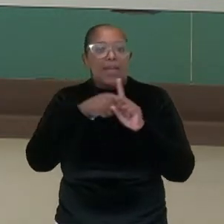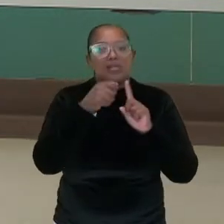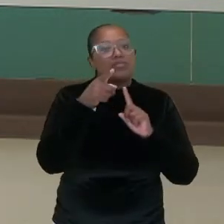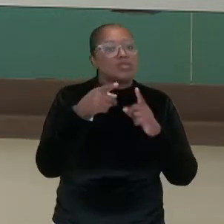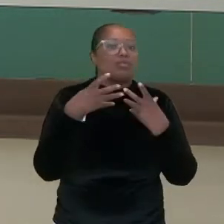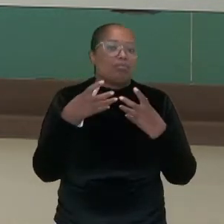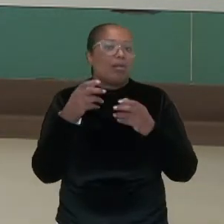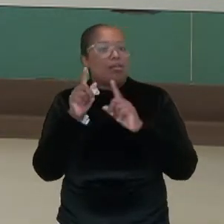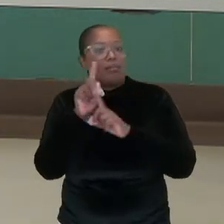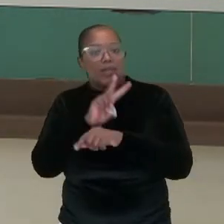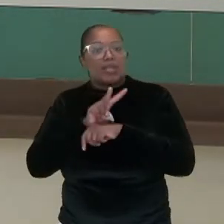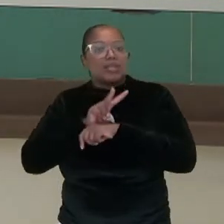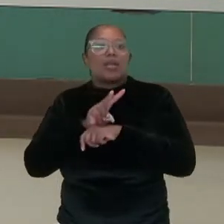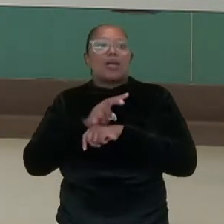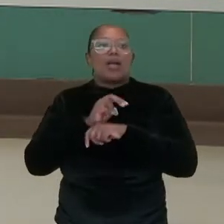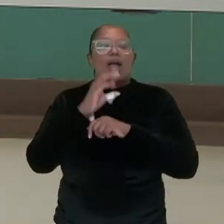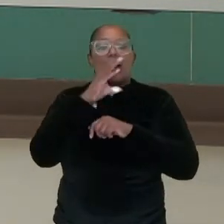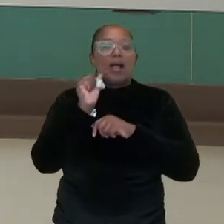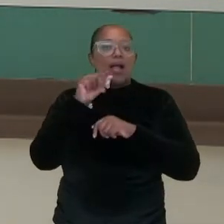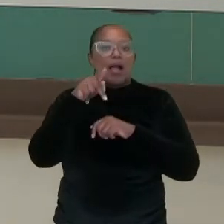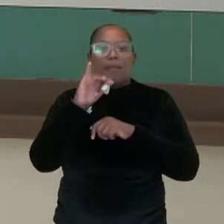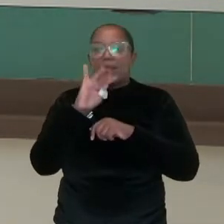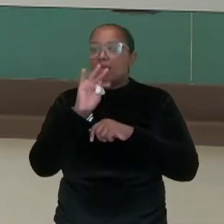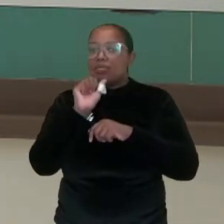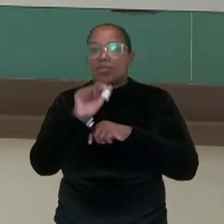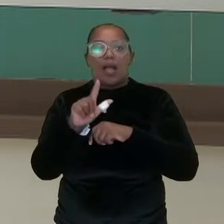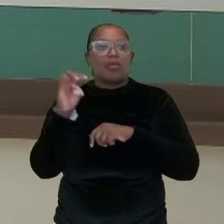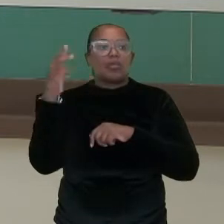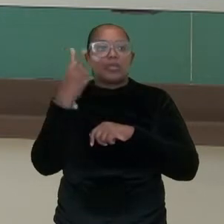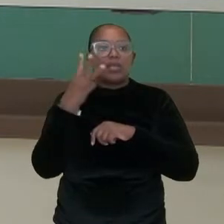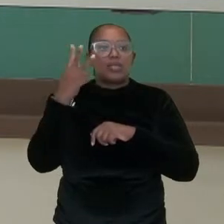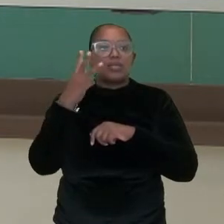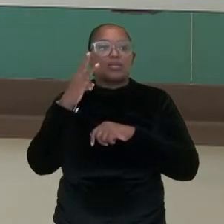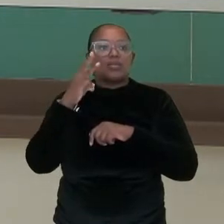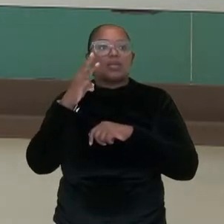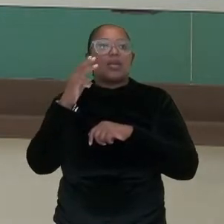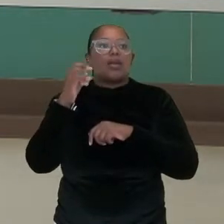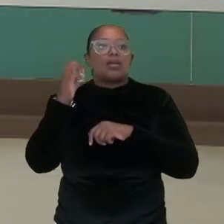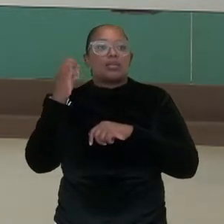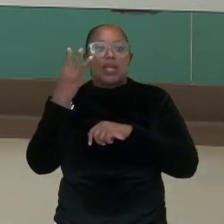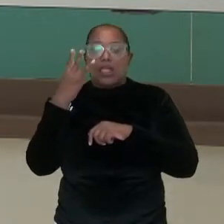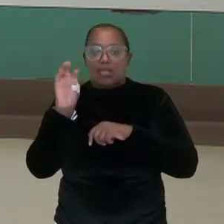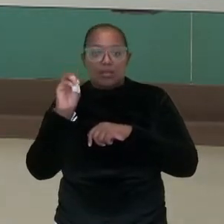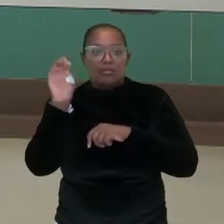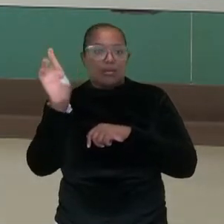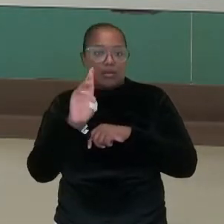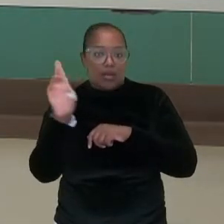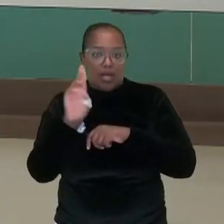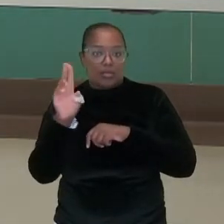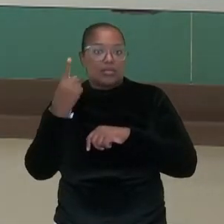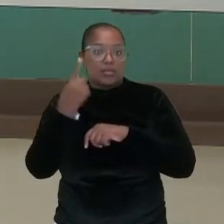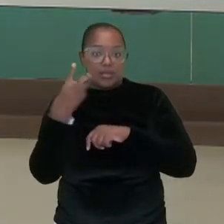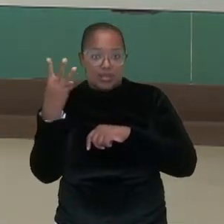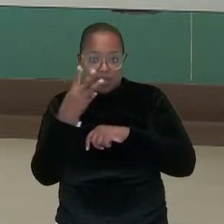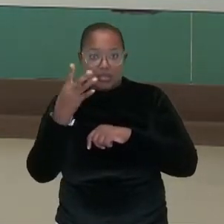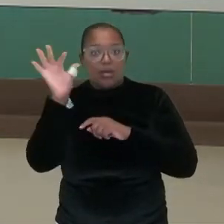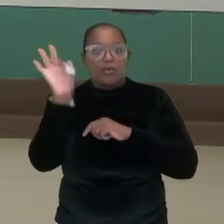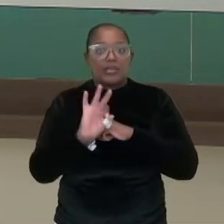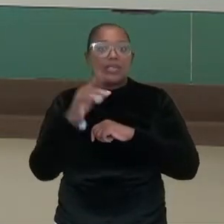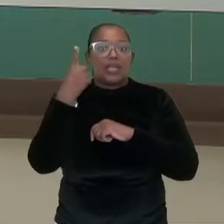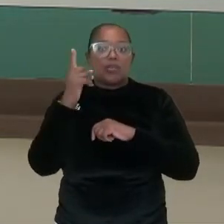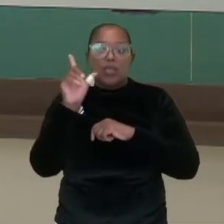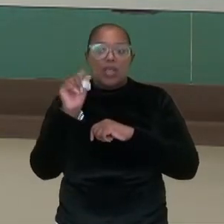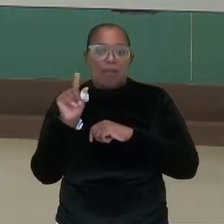reais. Juro, 3% de mil. 3% de mil, 30 reais. Somando o juro